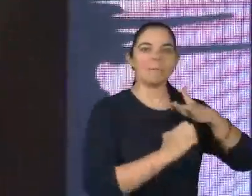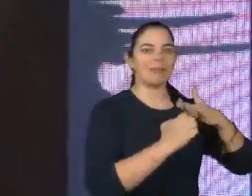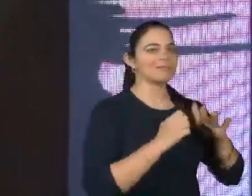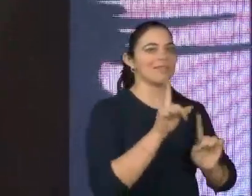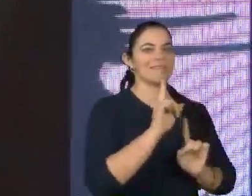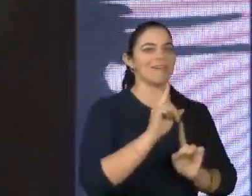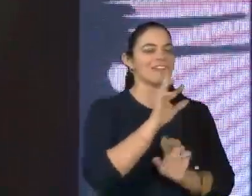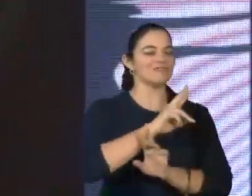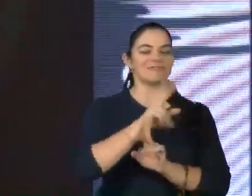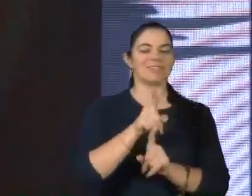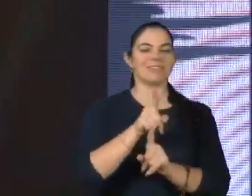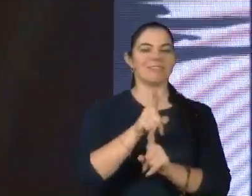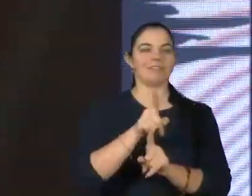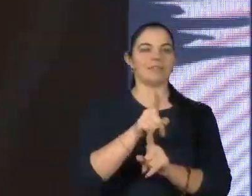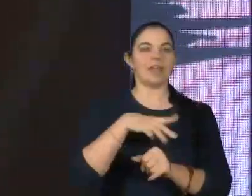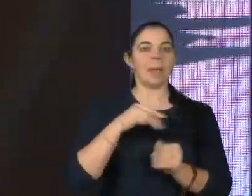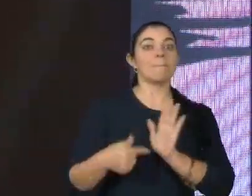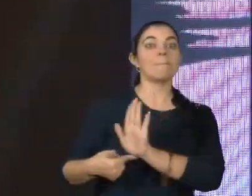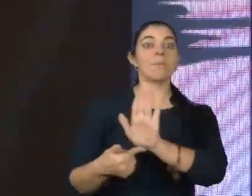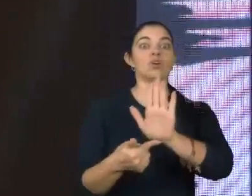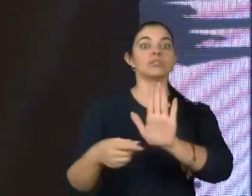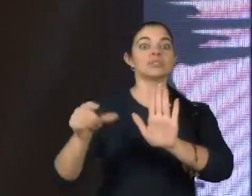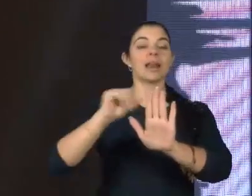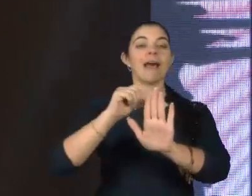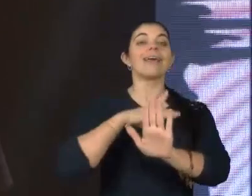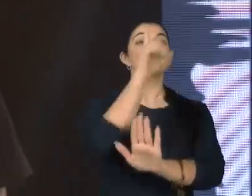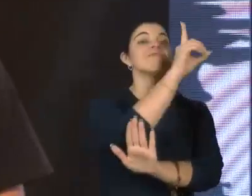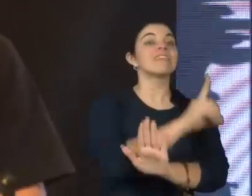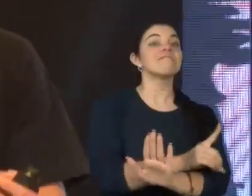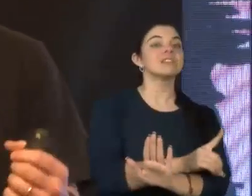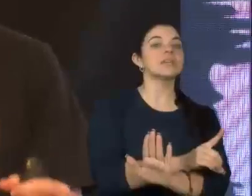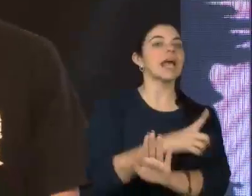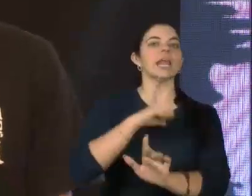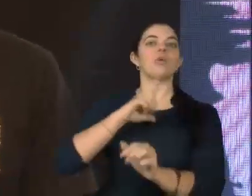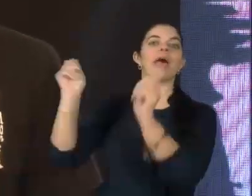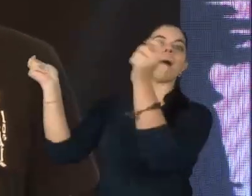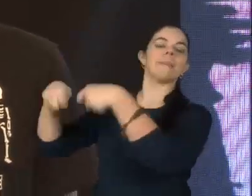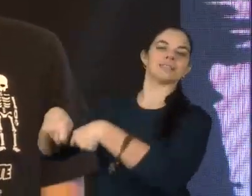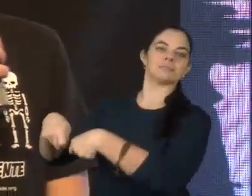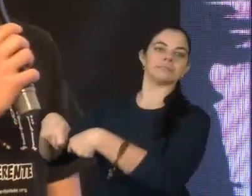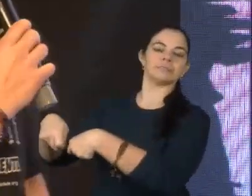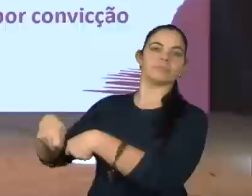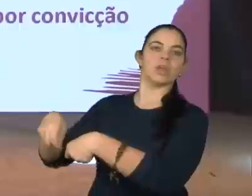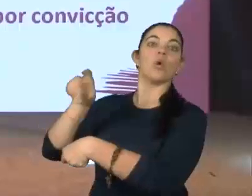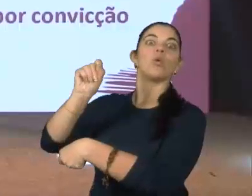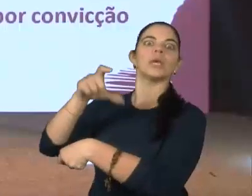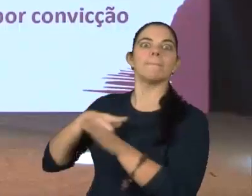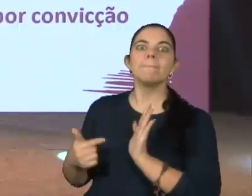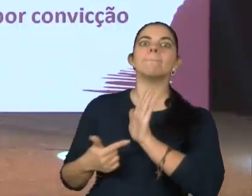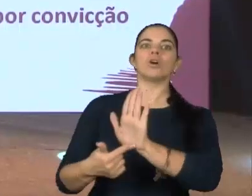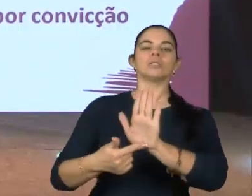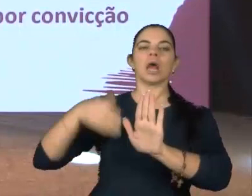uma associação inverídica de deficiência com incapacidade. O que leva